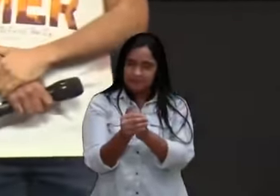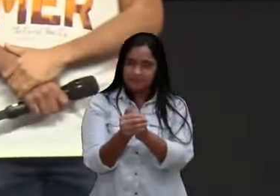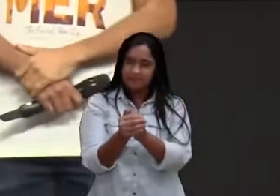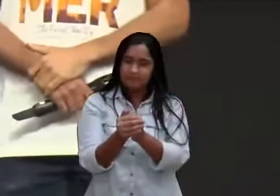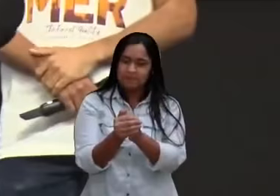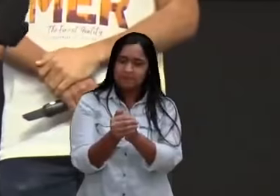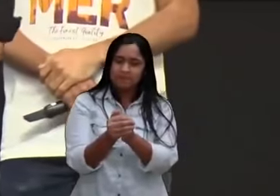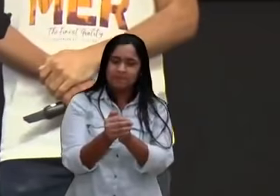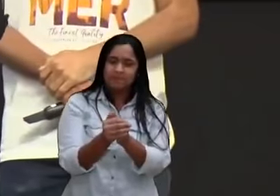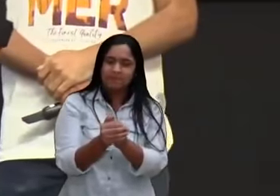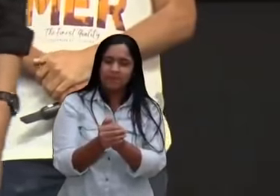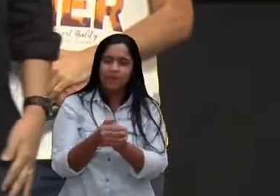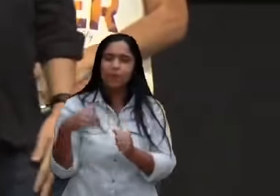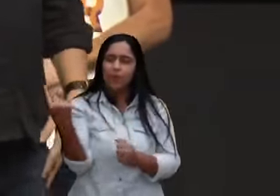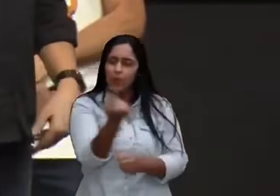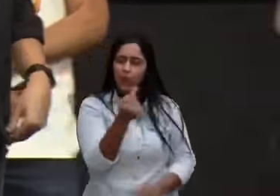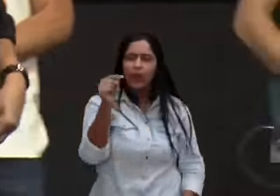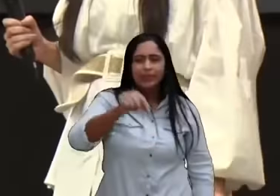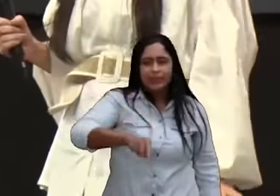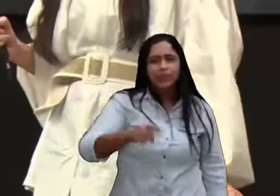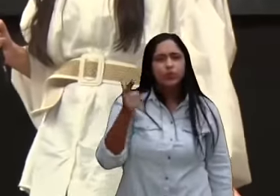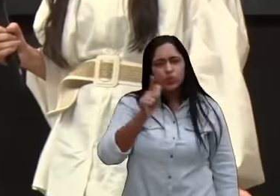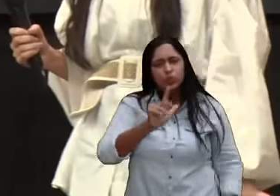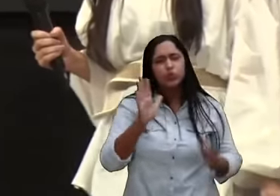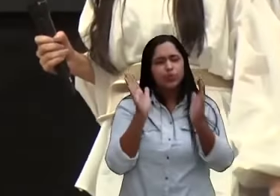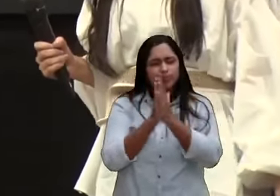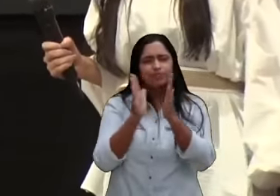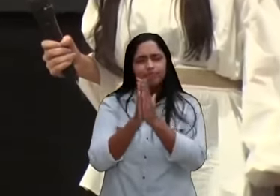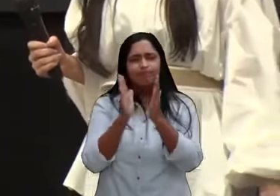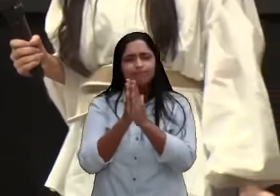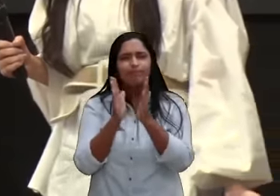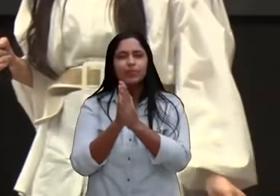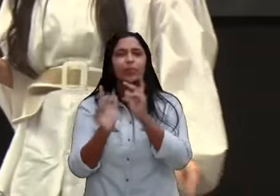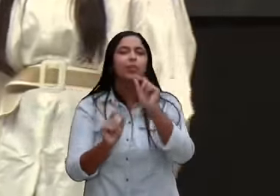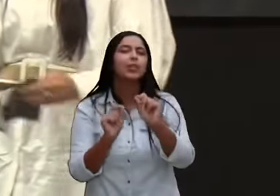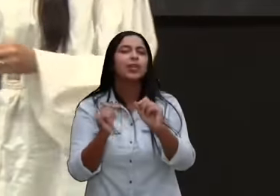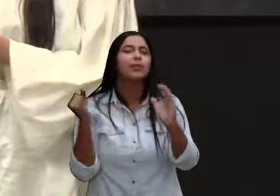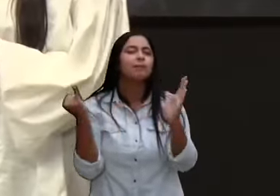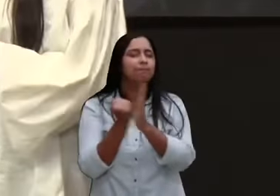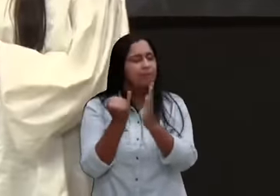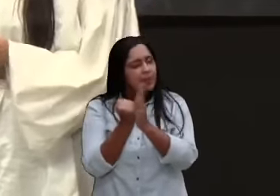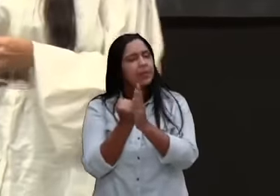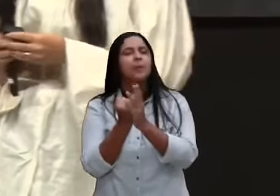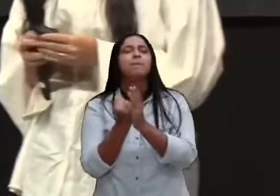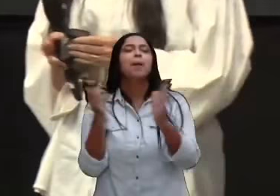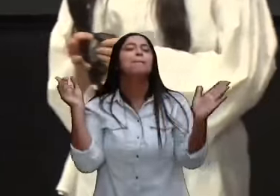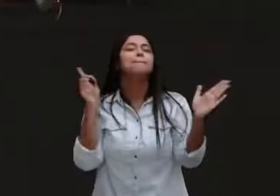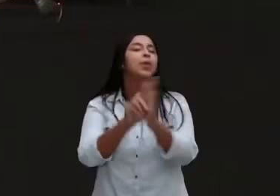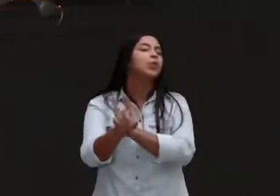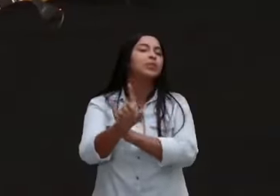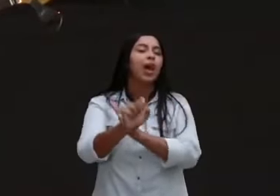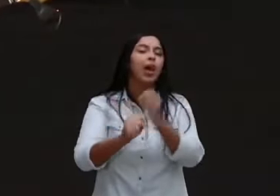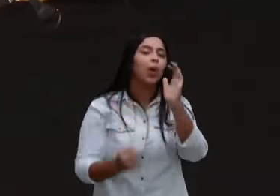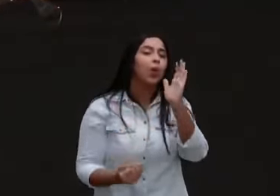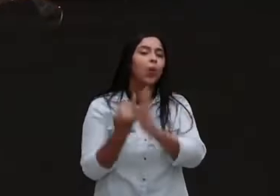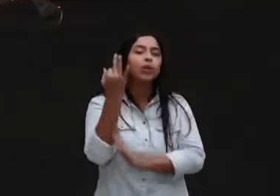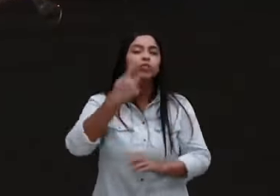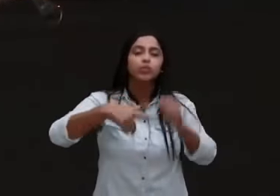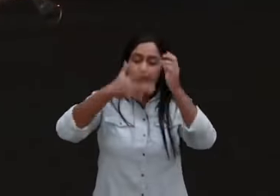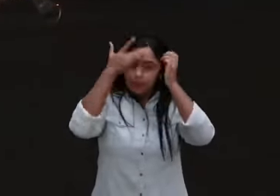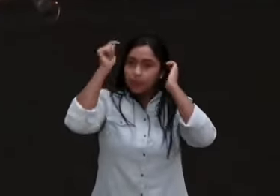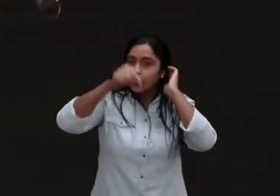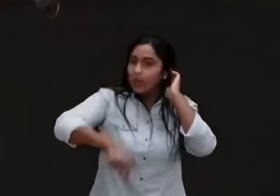A igreja aqui, continuou de cabeça baixa, e eu queria perguntar, quantas pessoas, em casa e aqui, fizeram essa oração comigo,